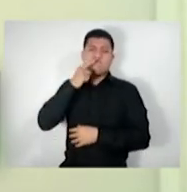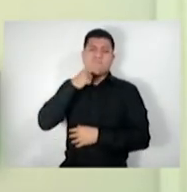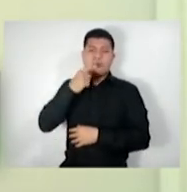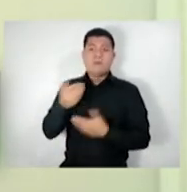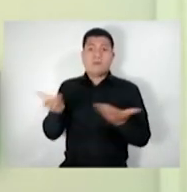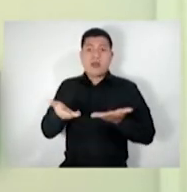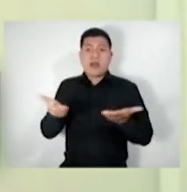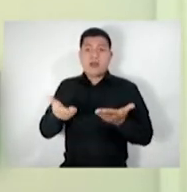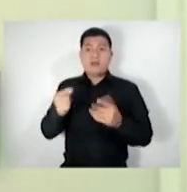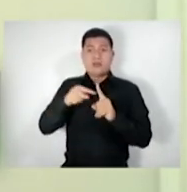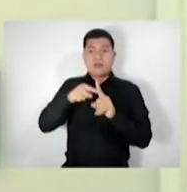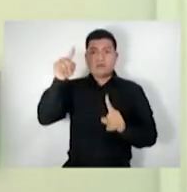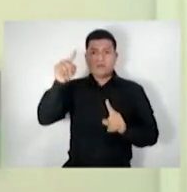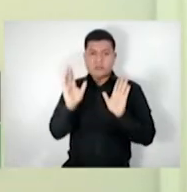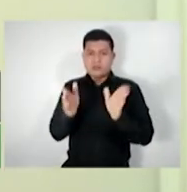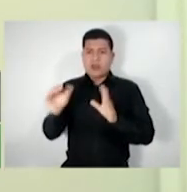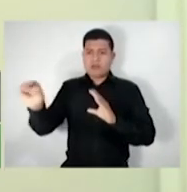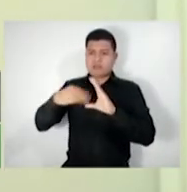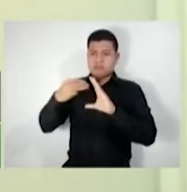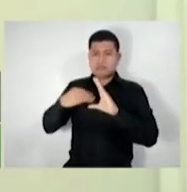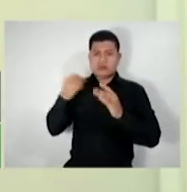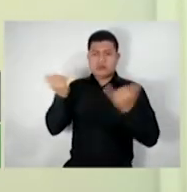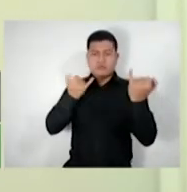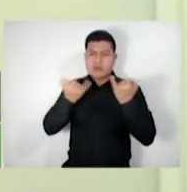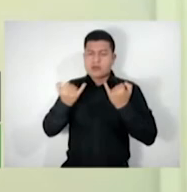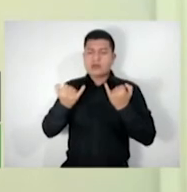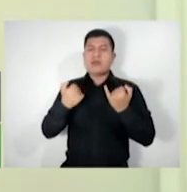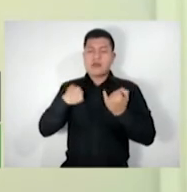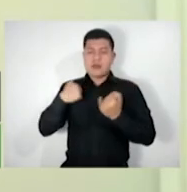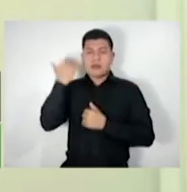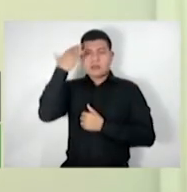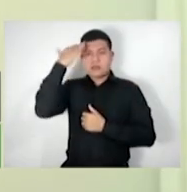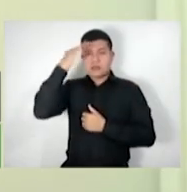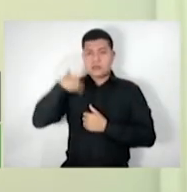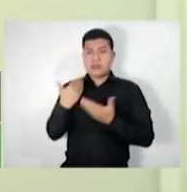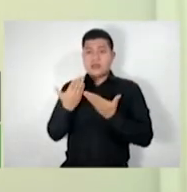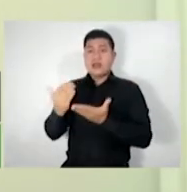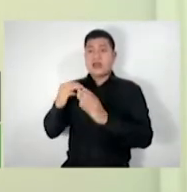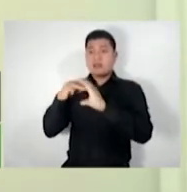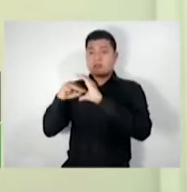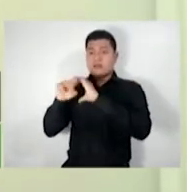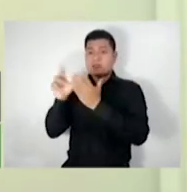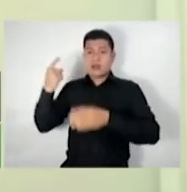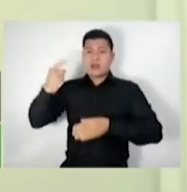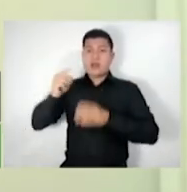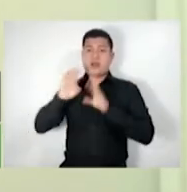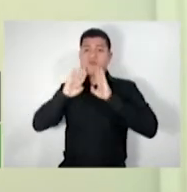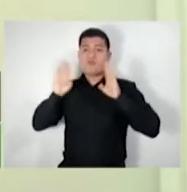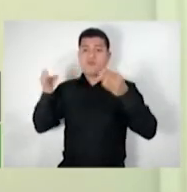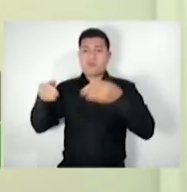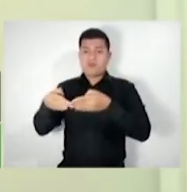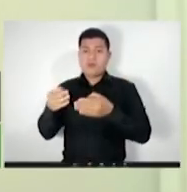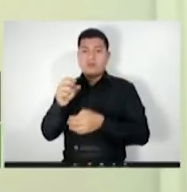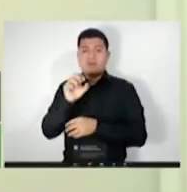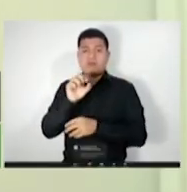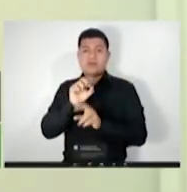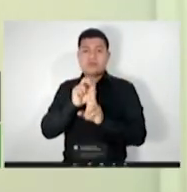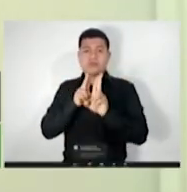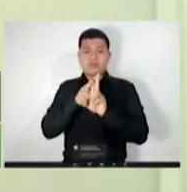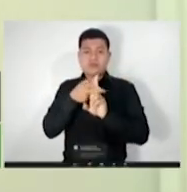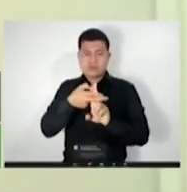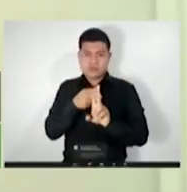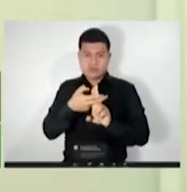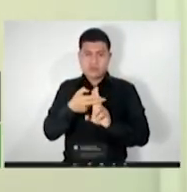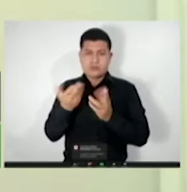levar para a CIB, que é a Comissão Intergestores Bipartite, que é o fórum do SUS, do Sistema Único de